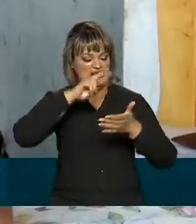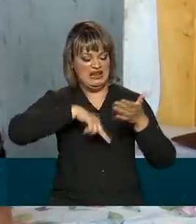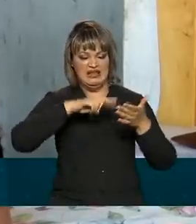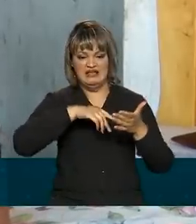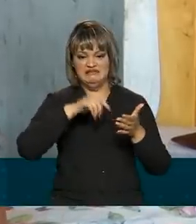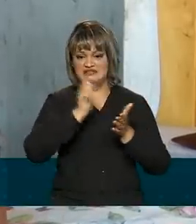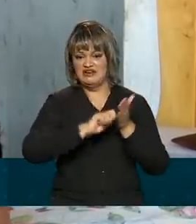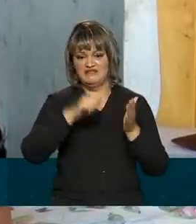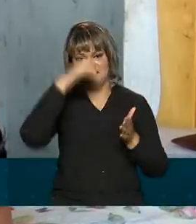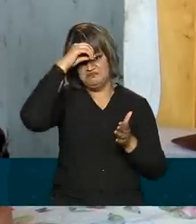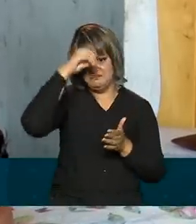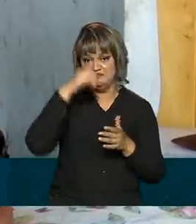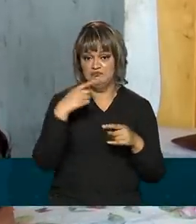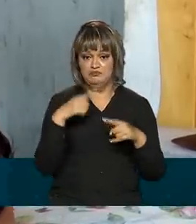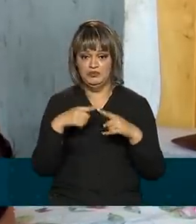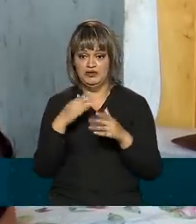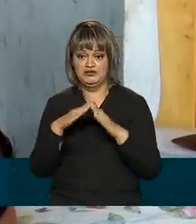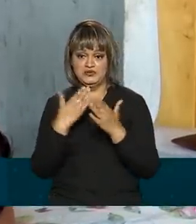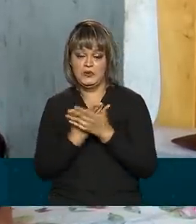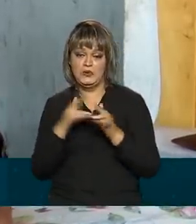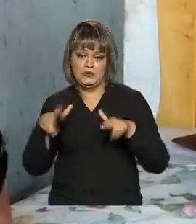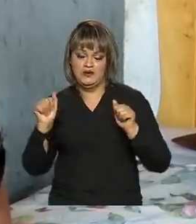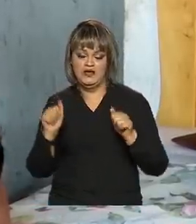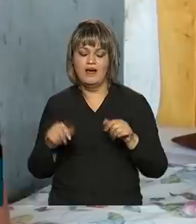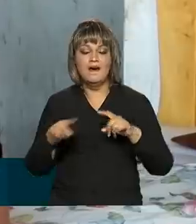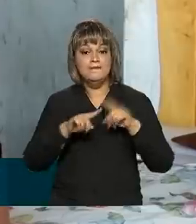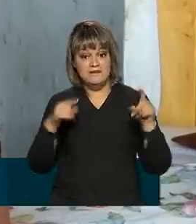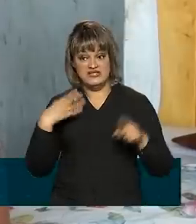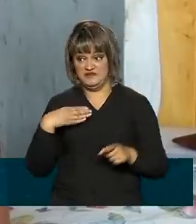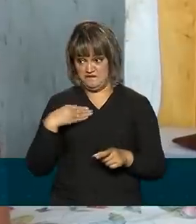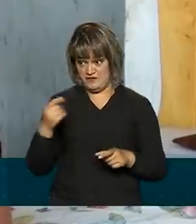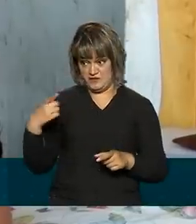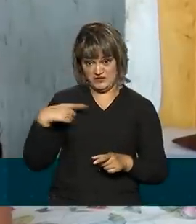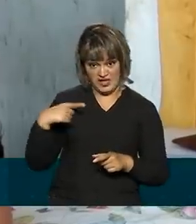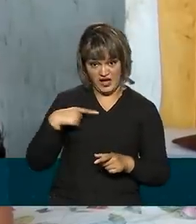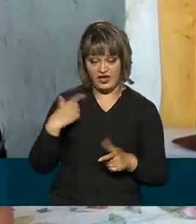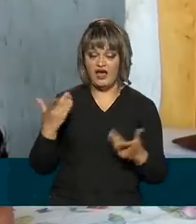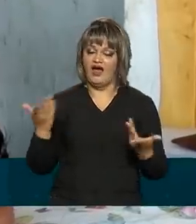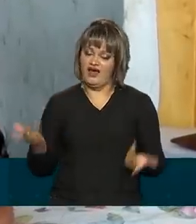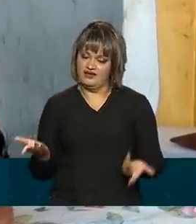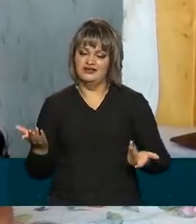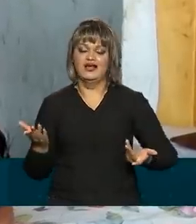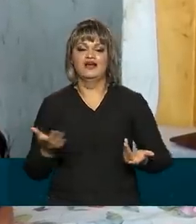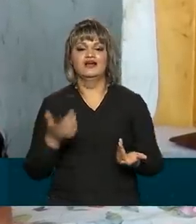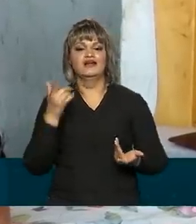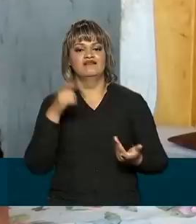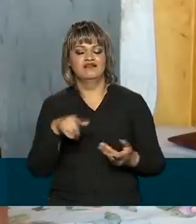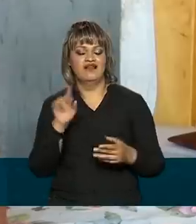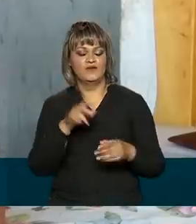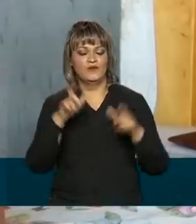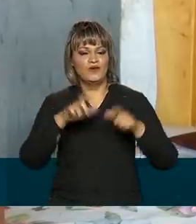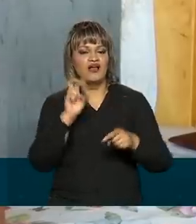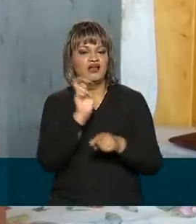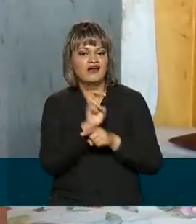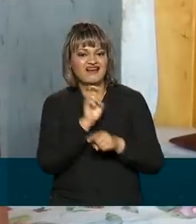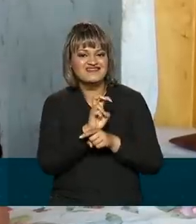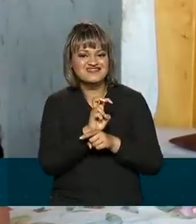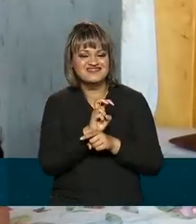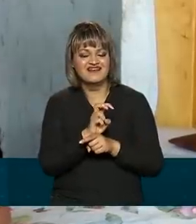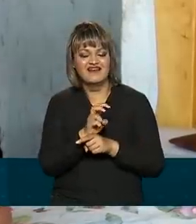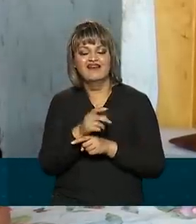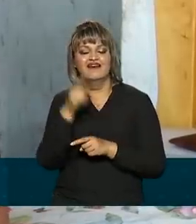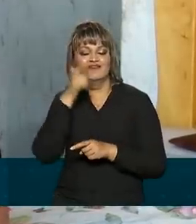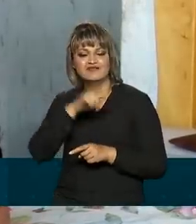documento, não podia estudar. Aí meus filhos têm, aprendendo desde pequeno, na creche, nas coisas,